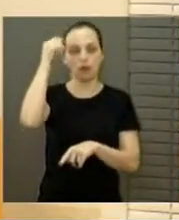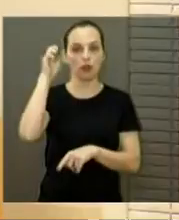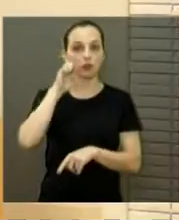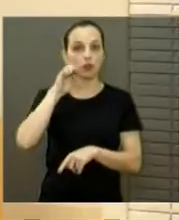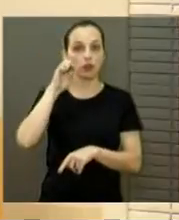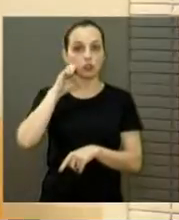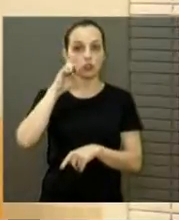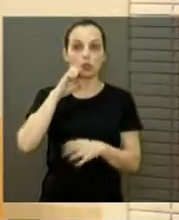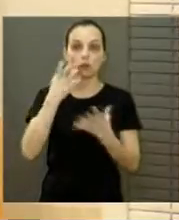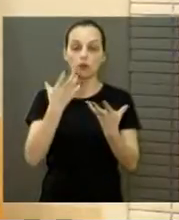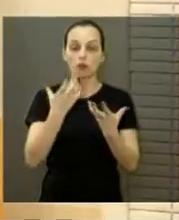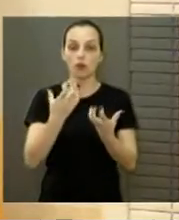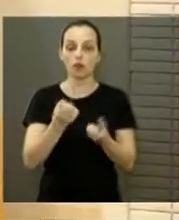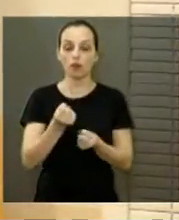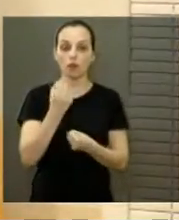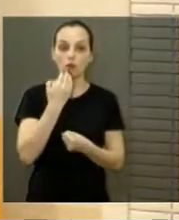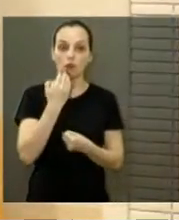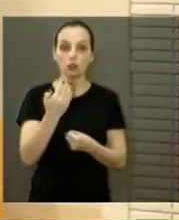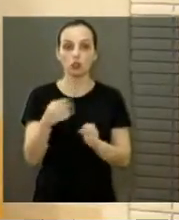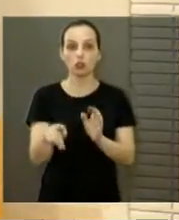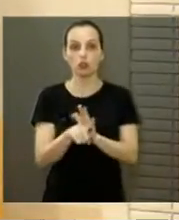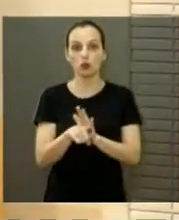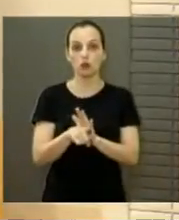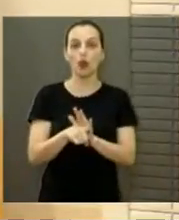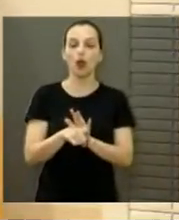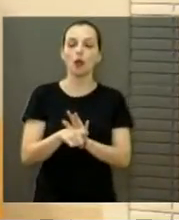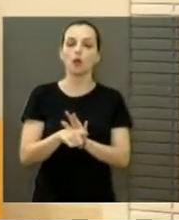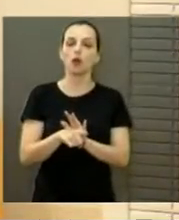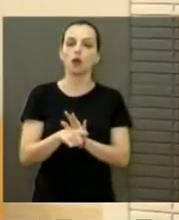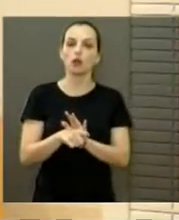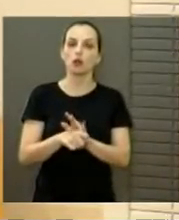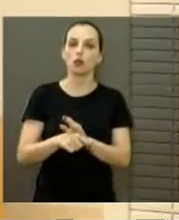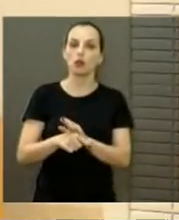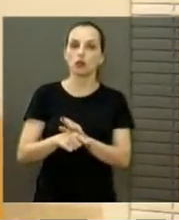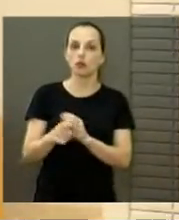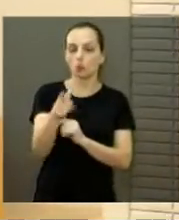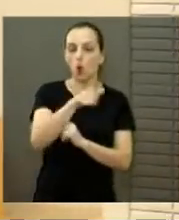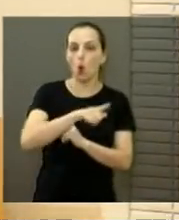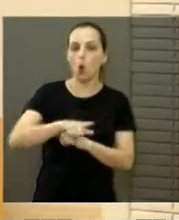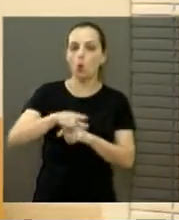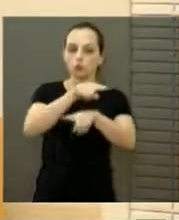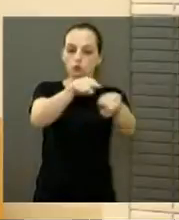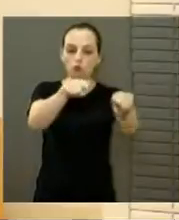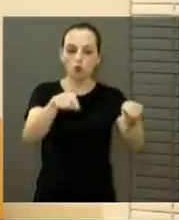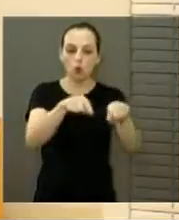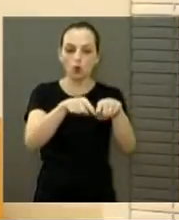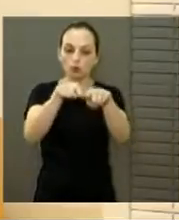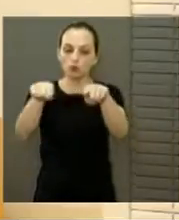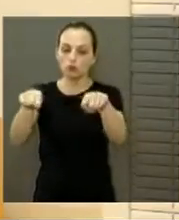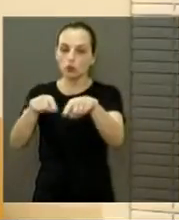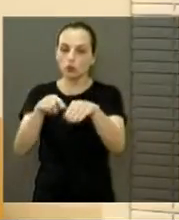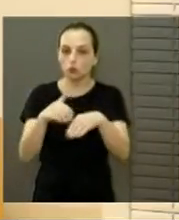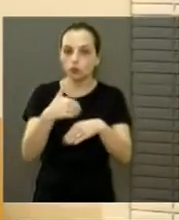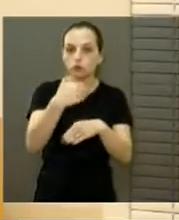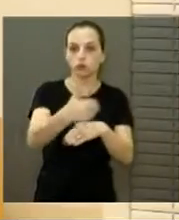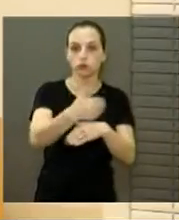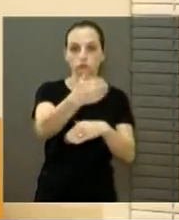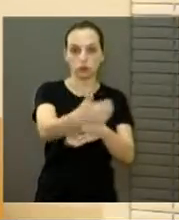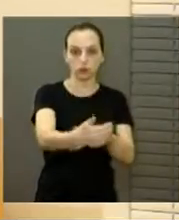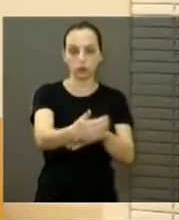a nossa solicitação. Pedimos também para que os demais quarteirões acima fossem, assim que possível,